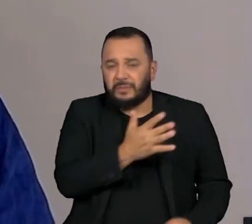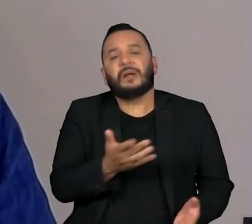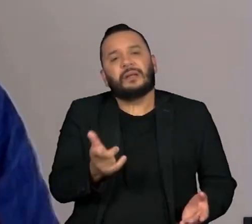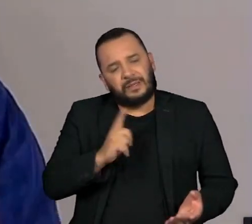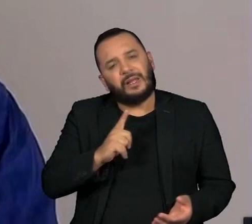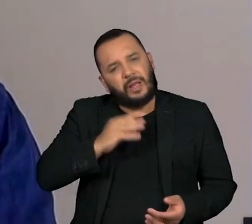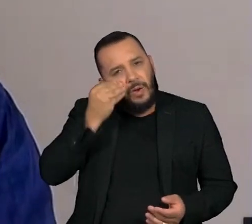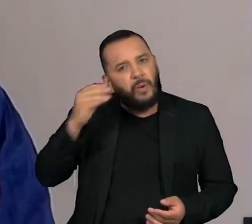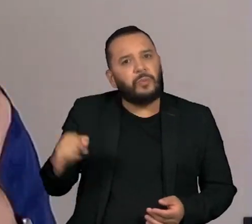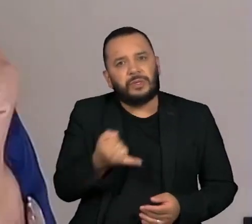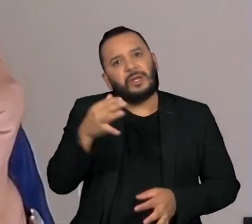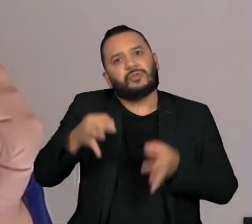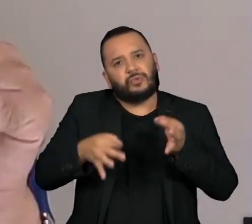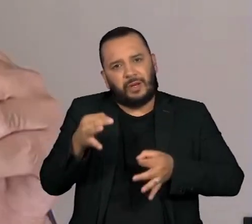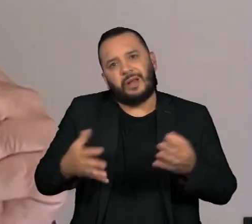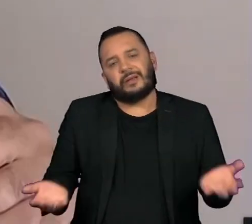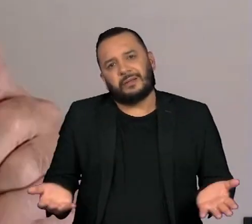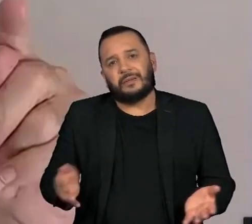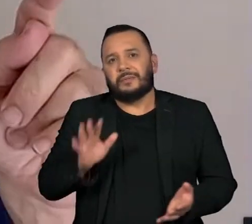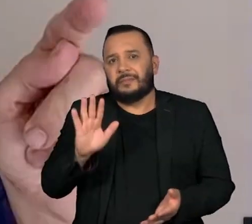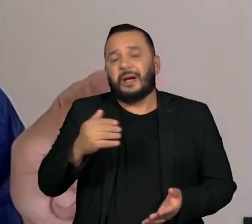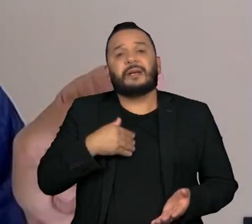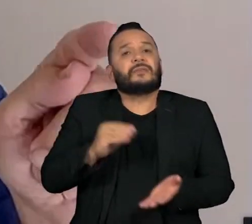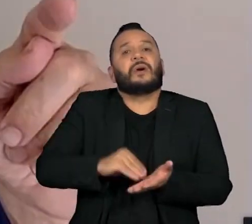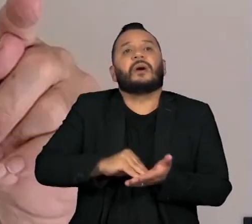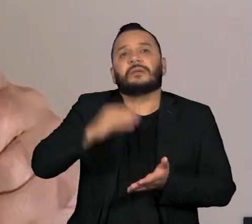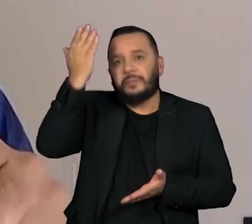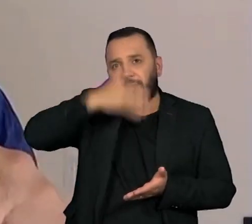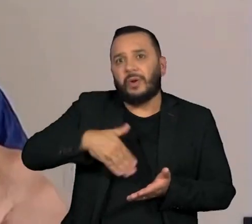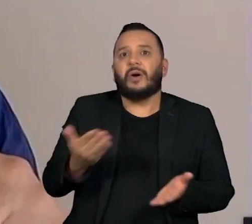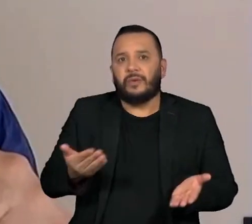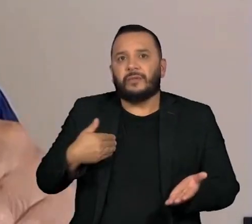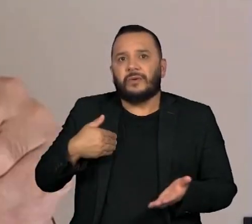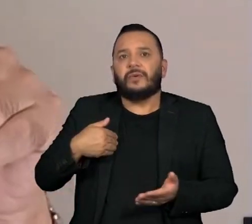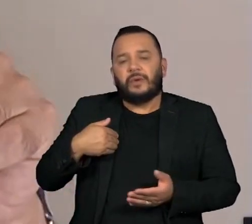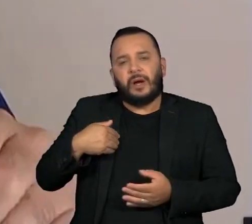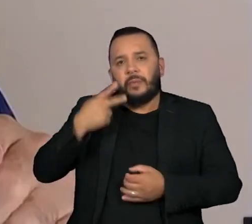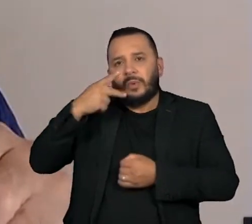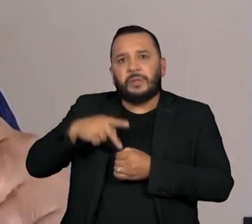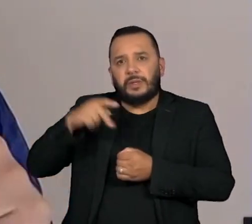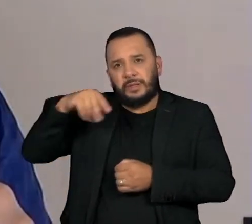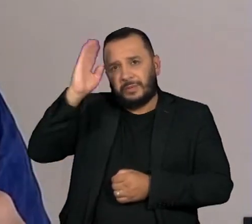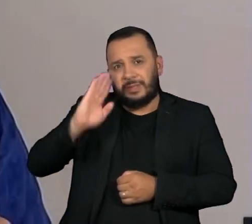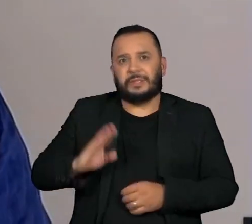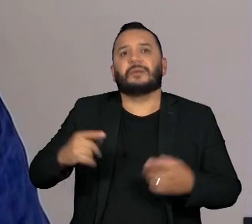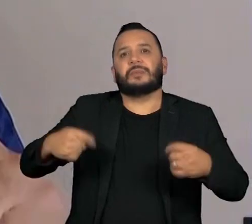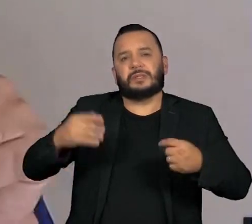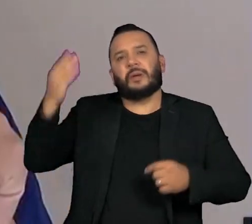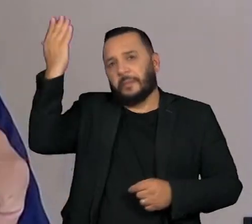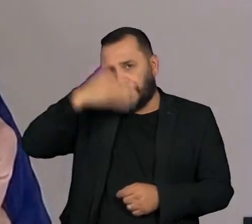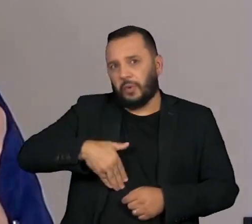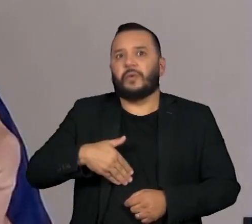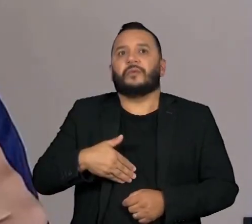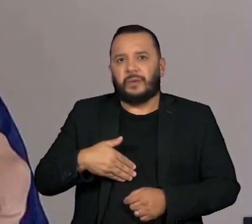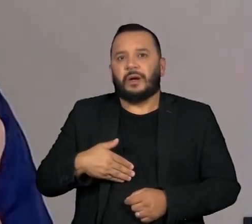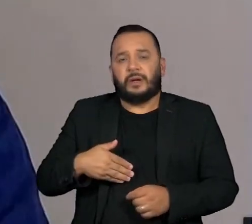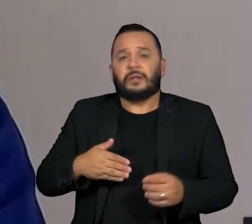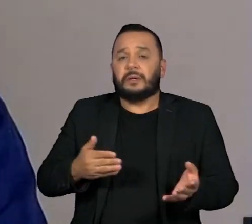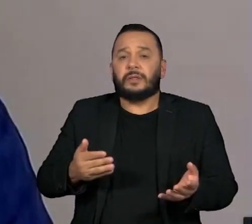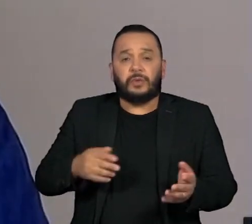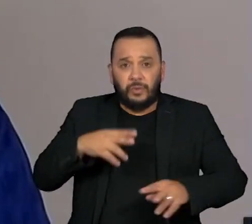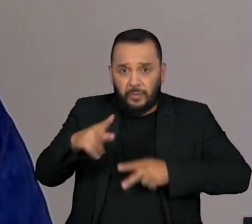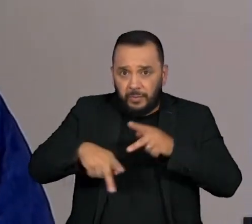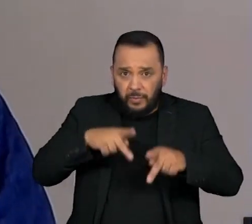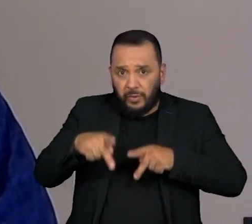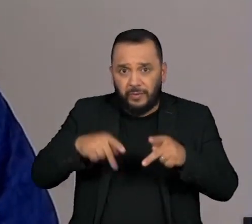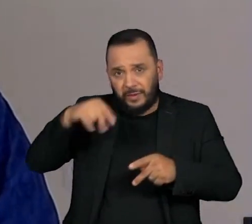Mas antes de fazer isso, leve as provas à Fiscalia Brasileira, porque tem que mostrar também que os brasileiros não nos estão